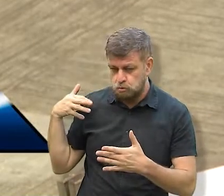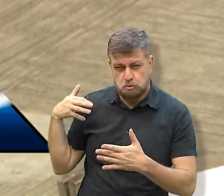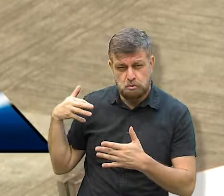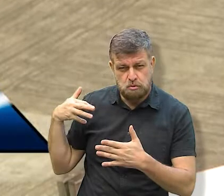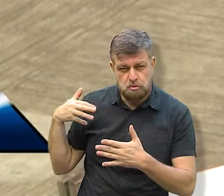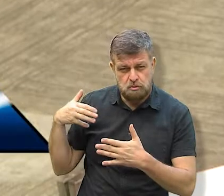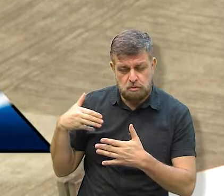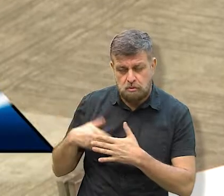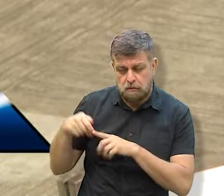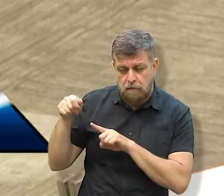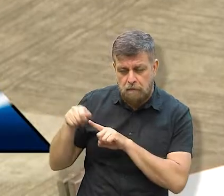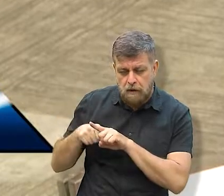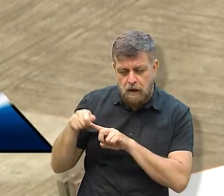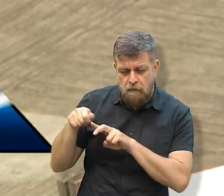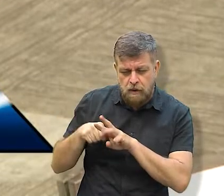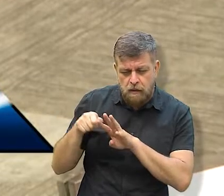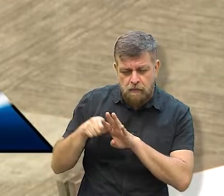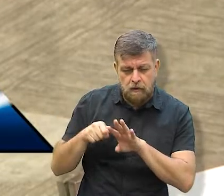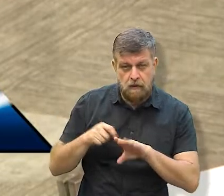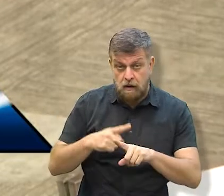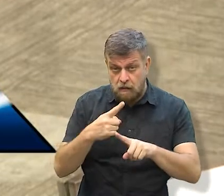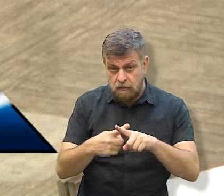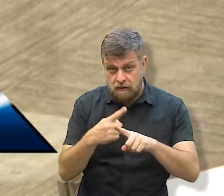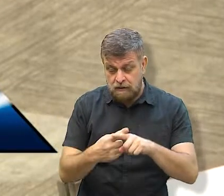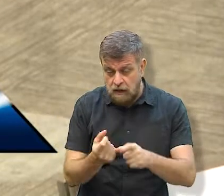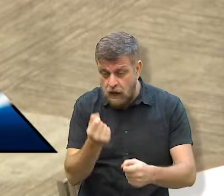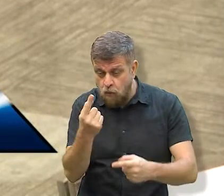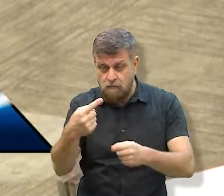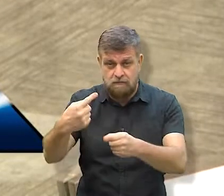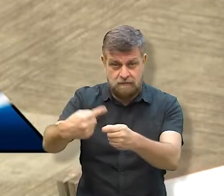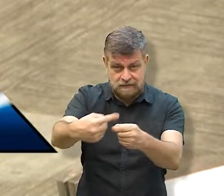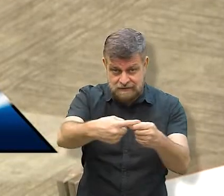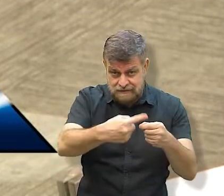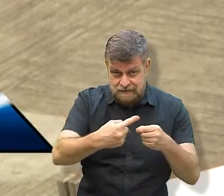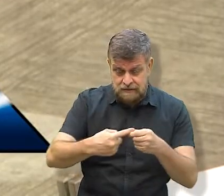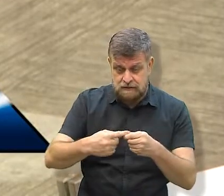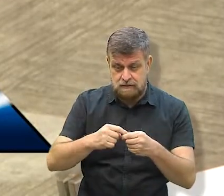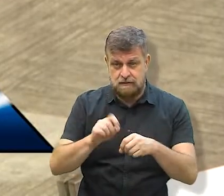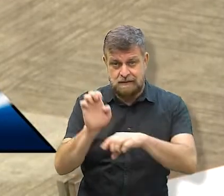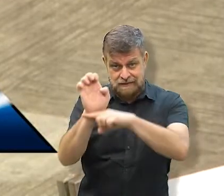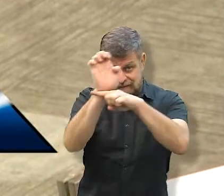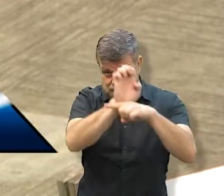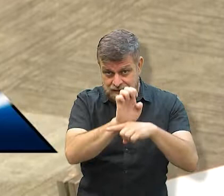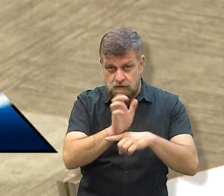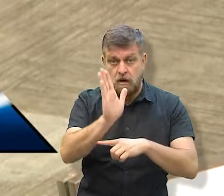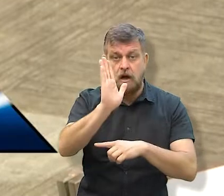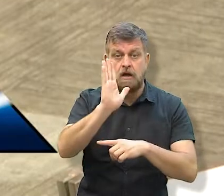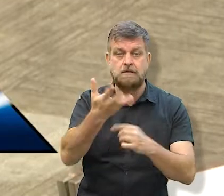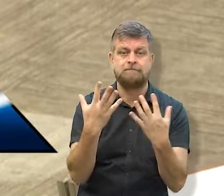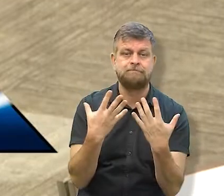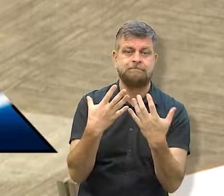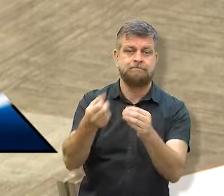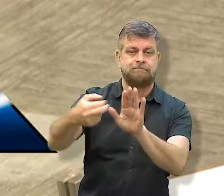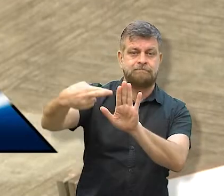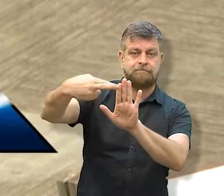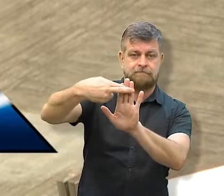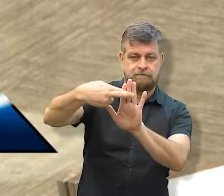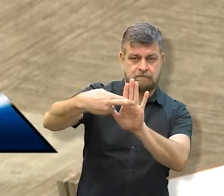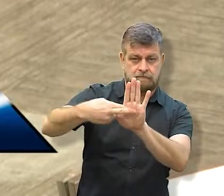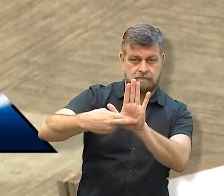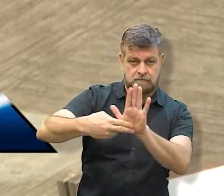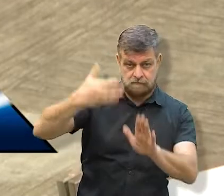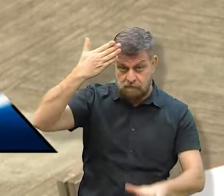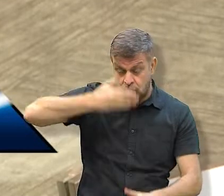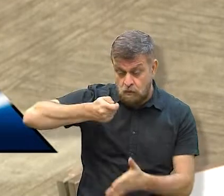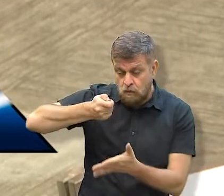últimos meses, tendo em vista que algumas cidades e estados adotaram esse critério